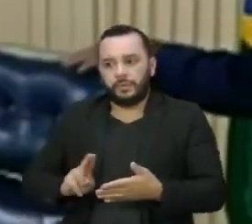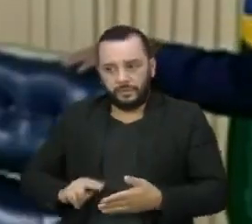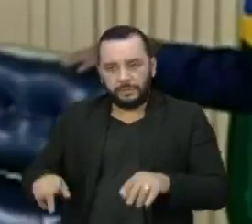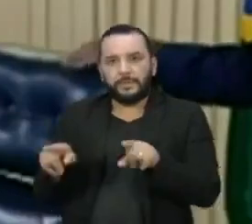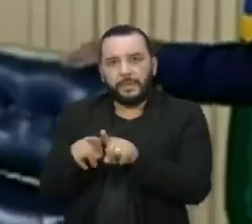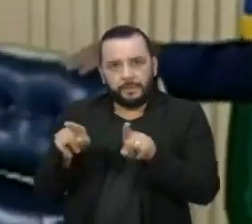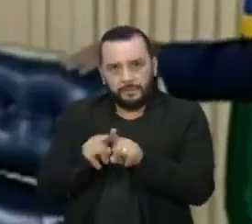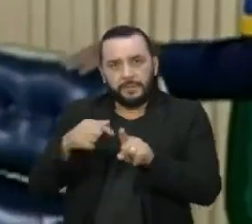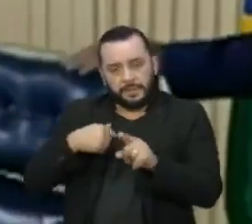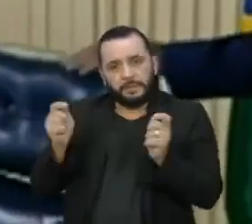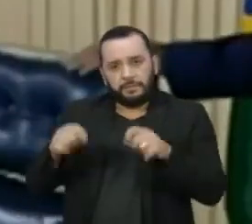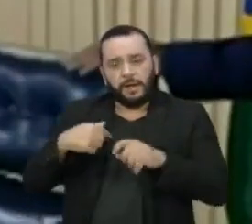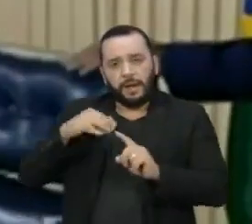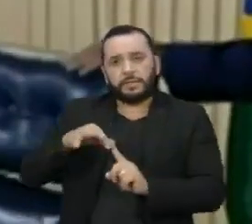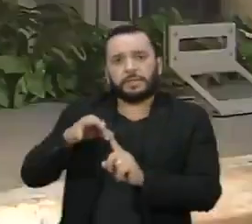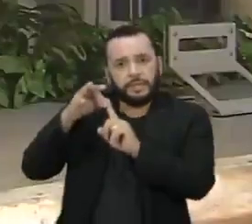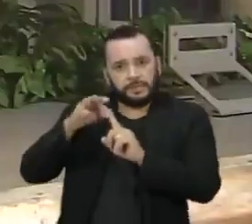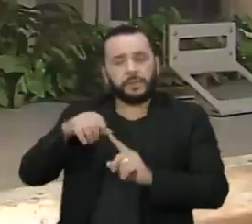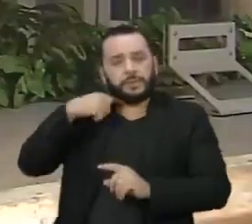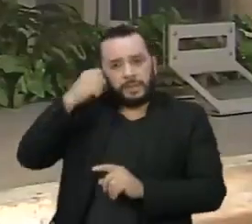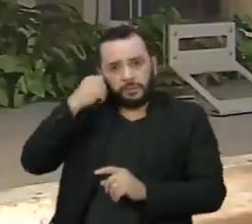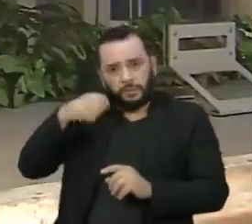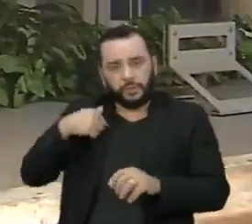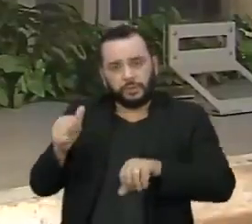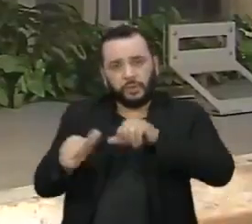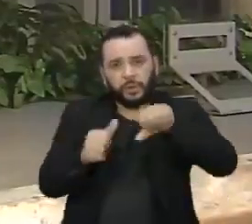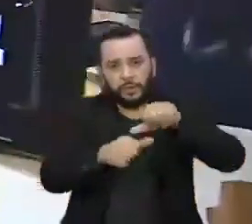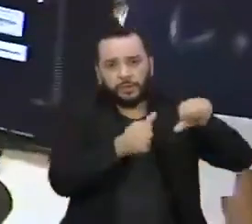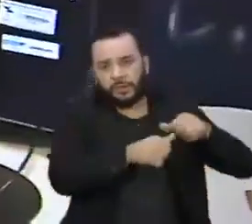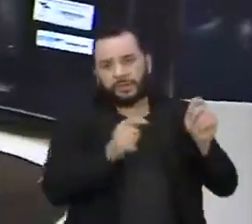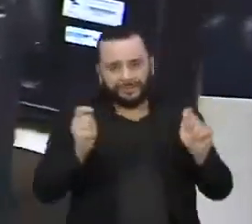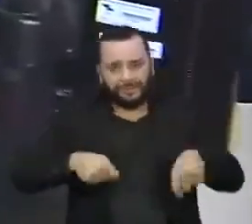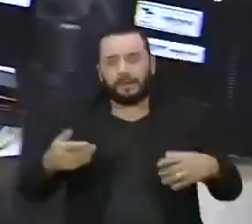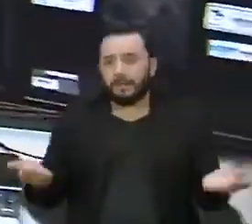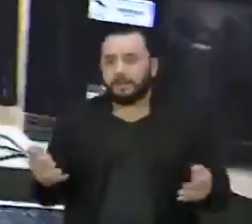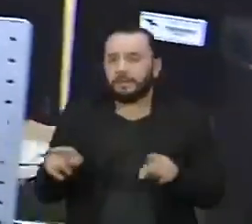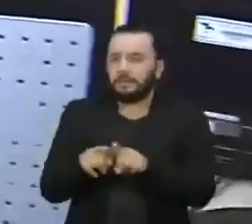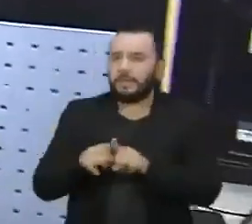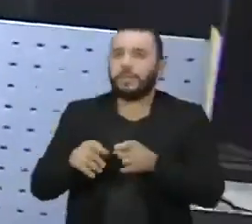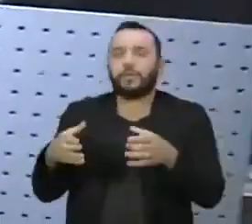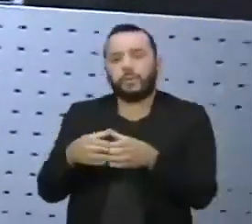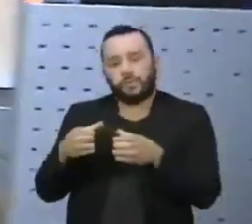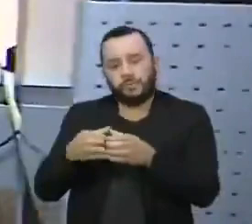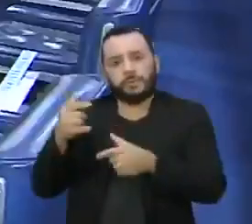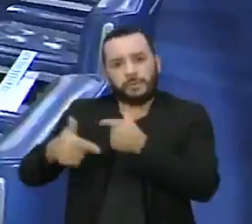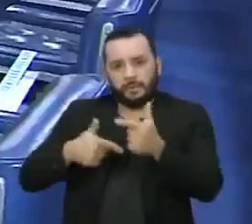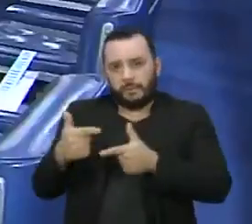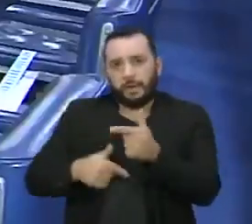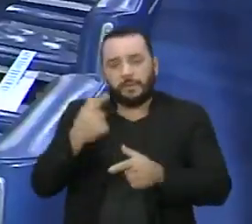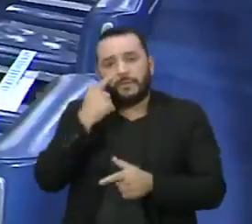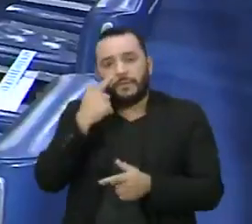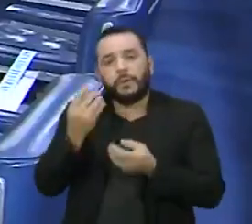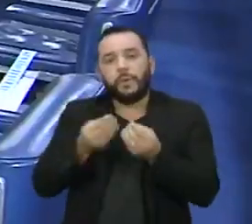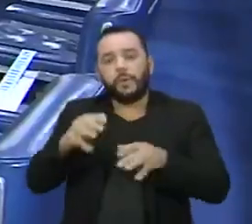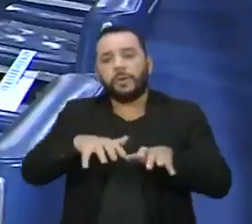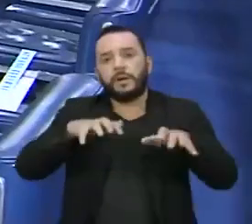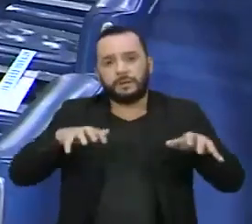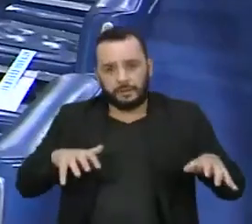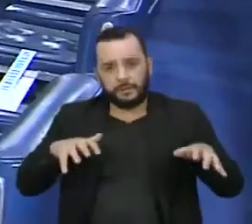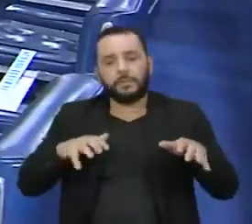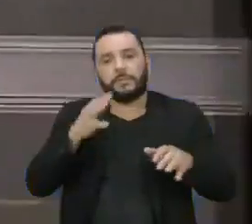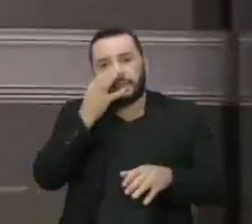indicações de senadores para ocupar a comissão. O grupo de trabalho deve definir se funcionará de maneira remota, presencial ou